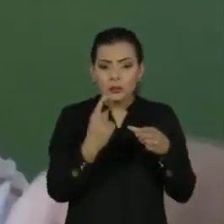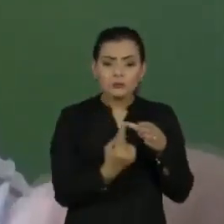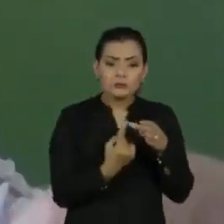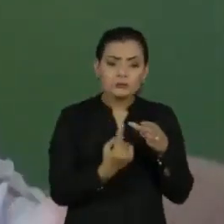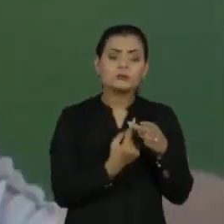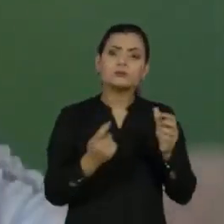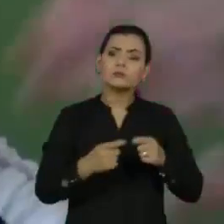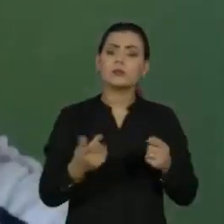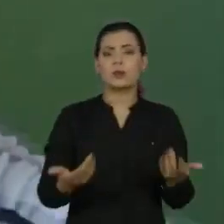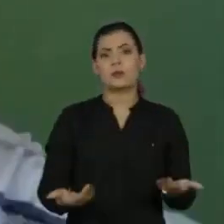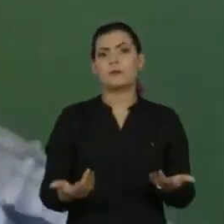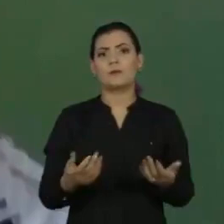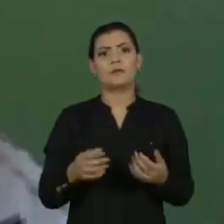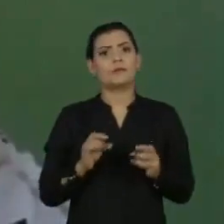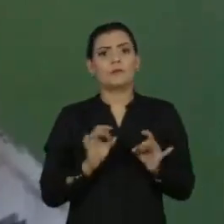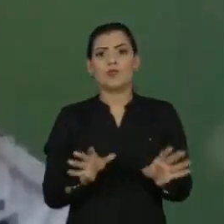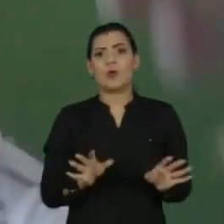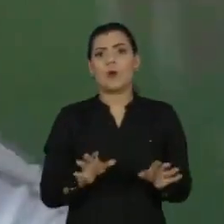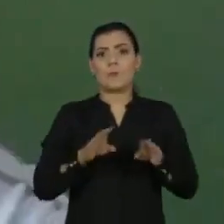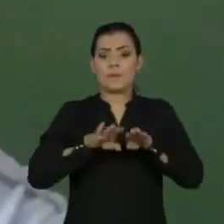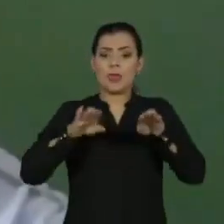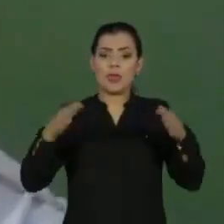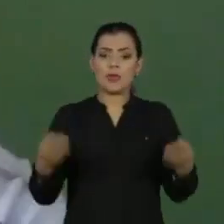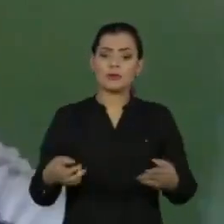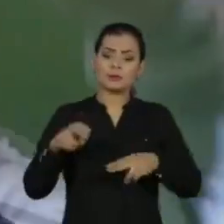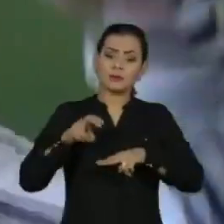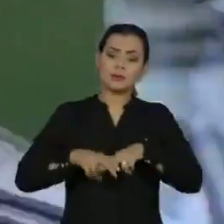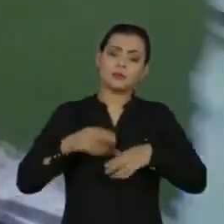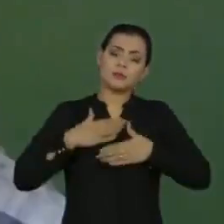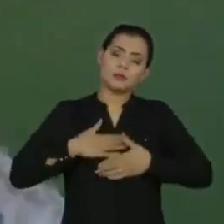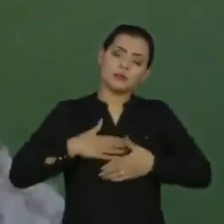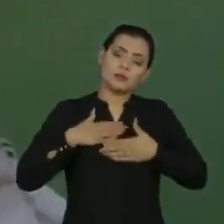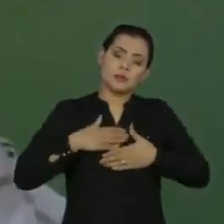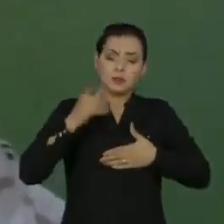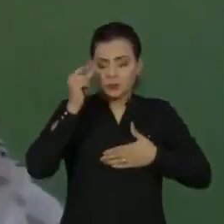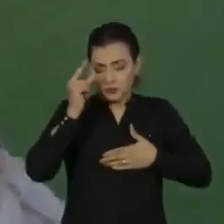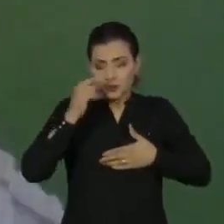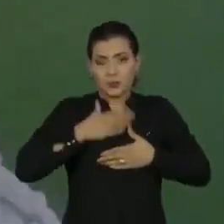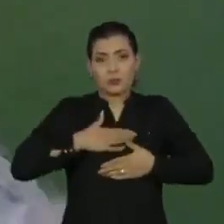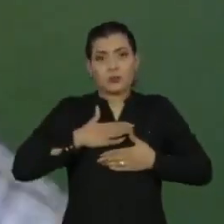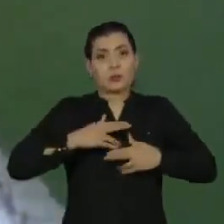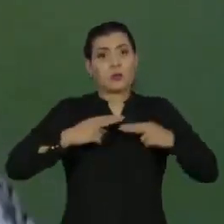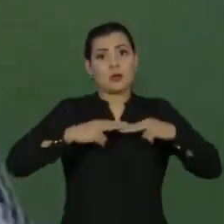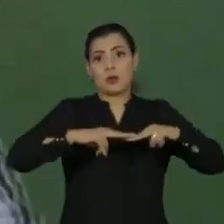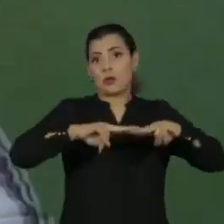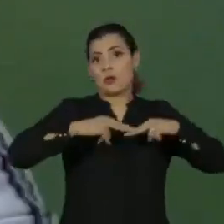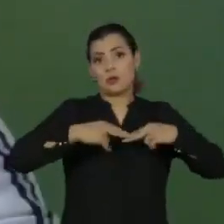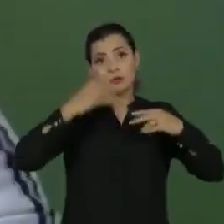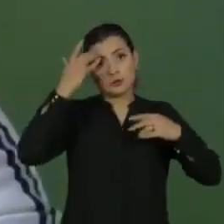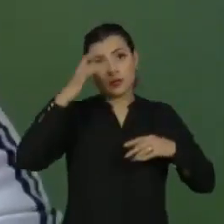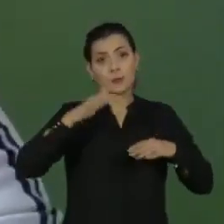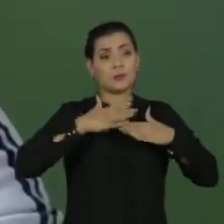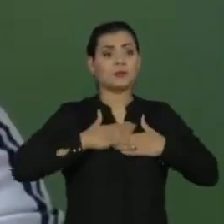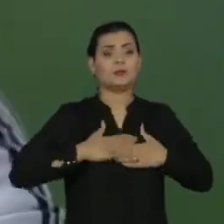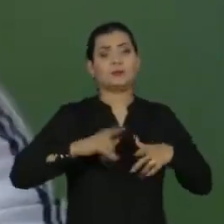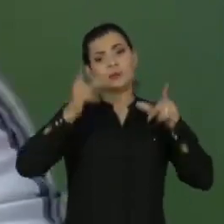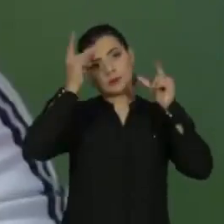um lugar com uma mesa, lugar para descanso, um lugar para pendurar a rede, sei lá, para a pessoa descansar.